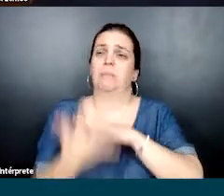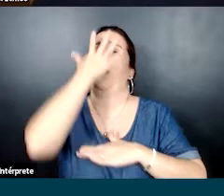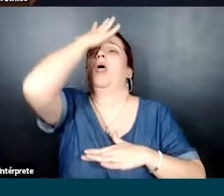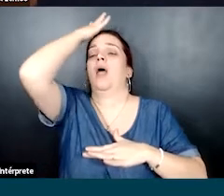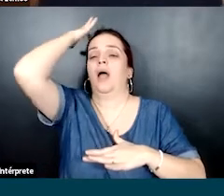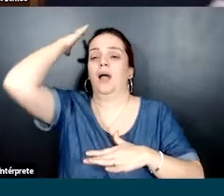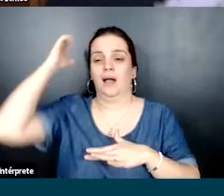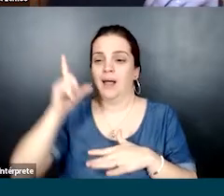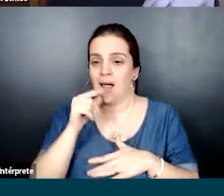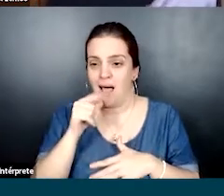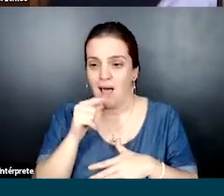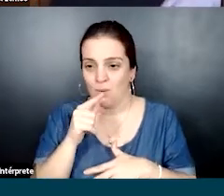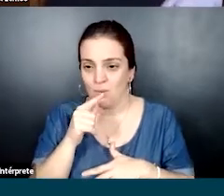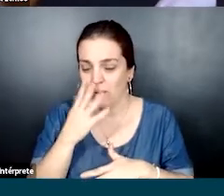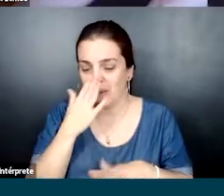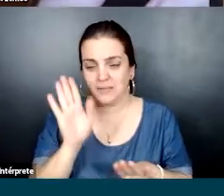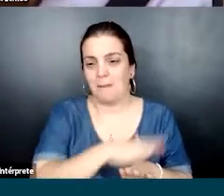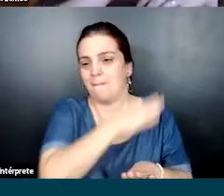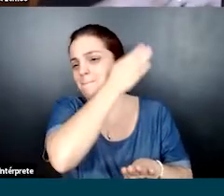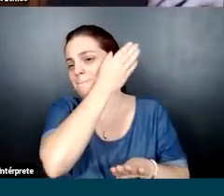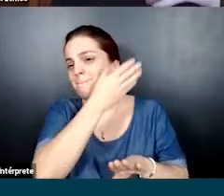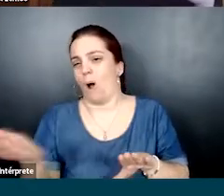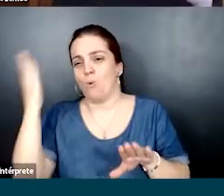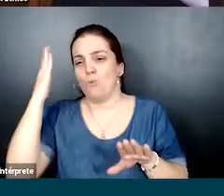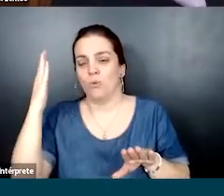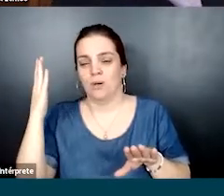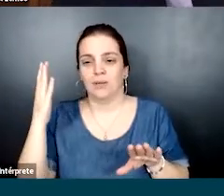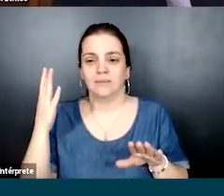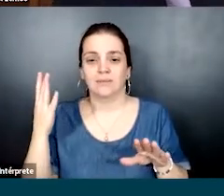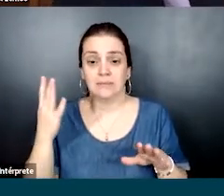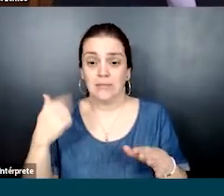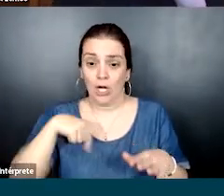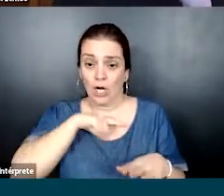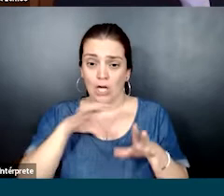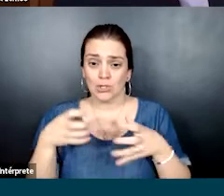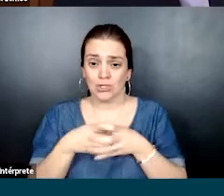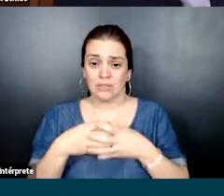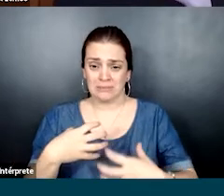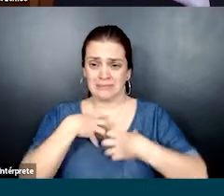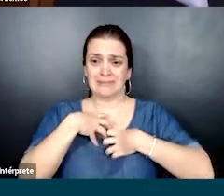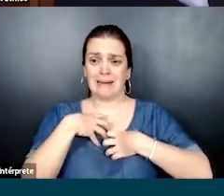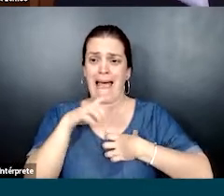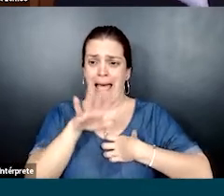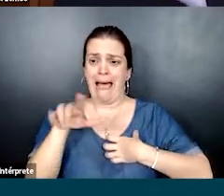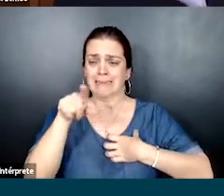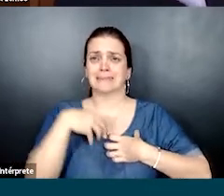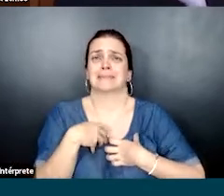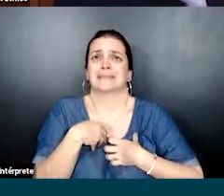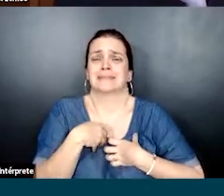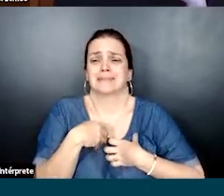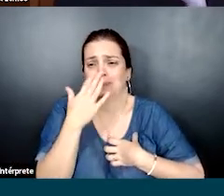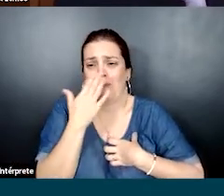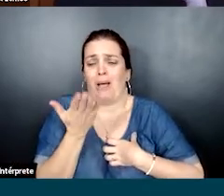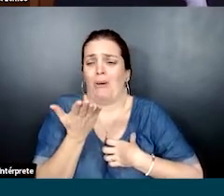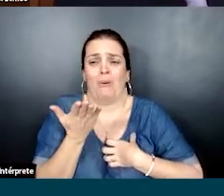cadeira de praia na beira do mar, e vem uma onda e derruba, assim, dá um super capote nela. Ela representa demais o sentimento que a gente teve nesse